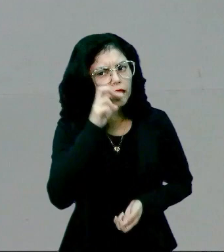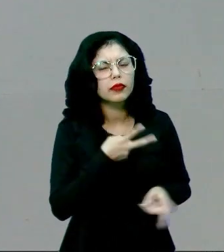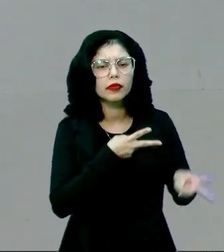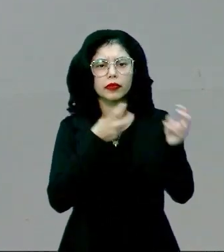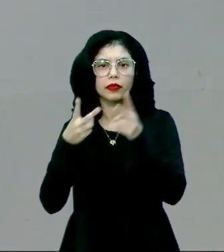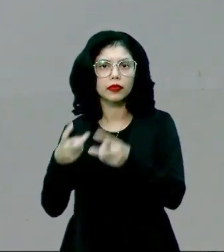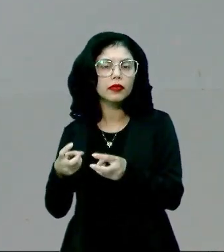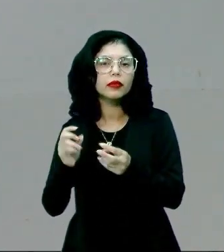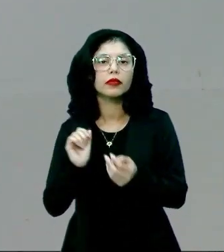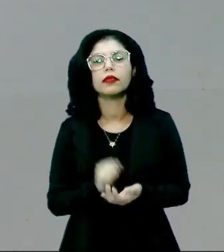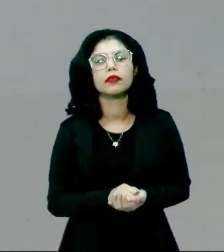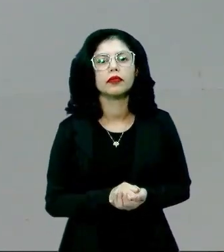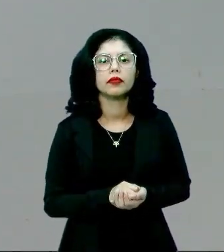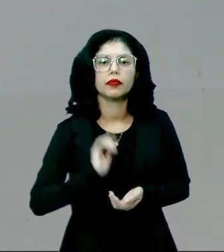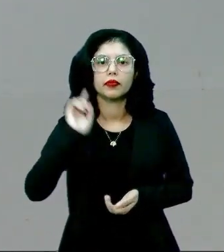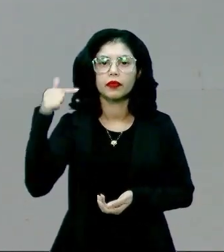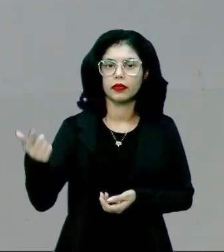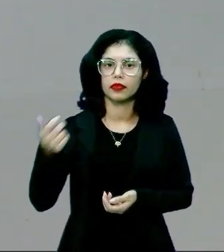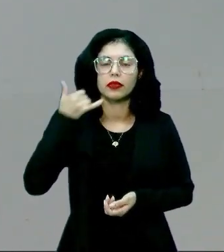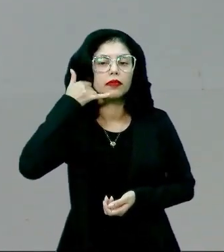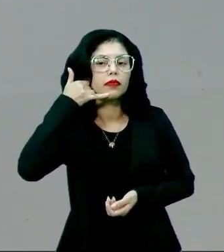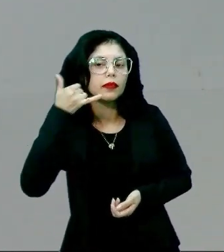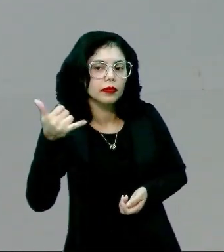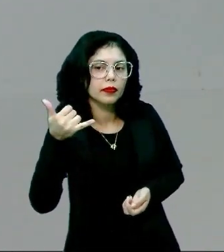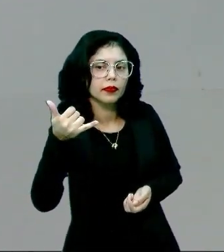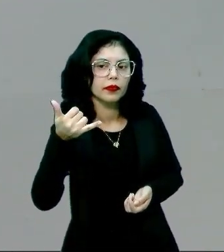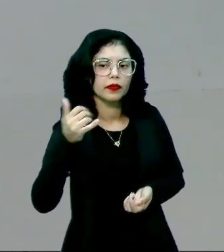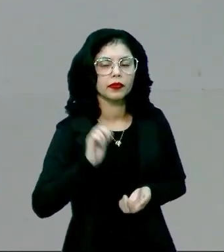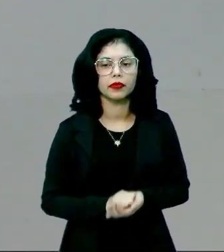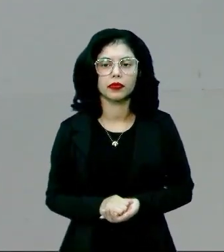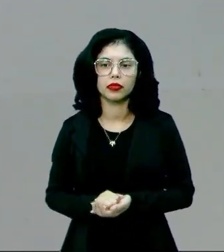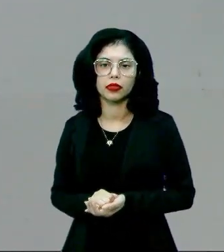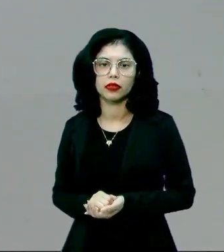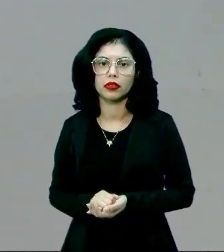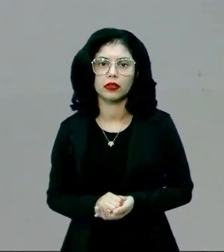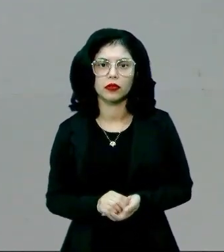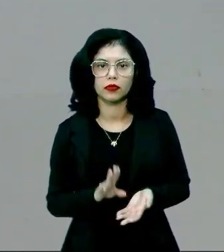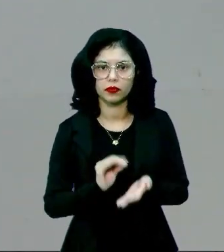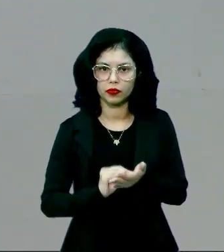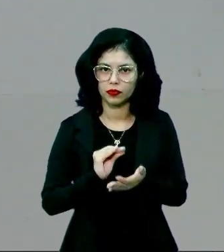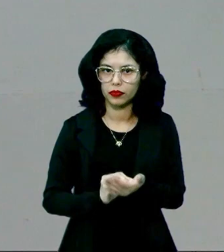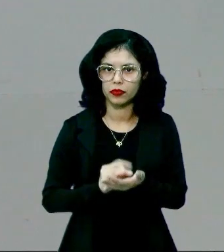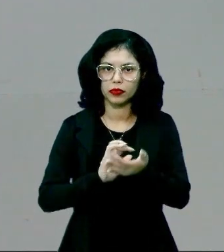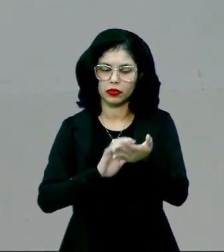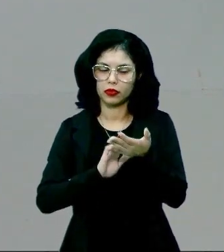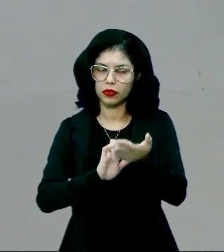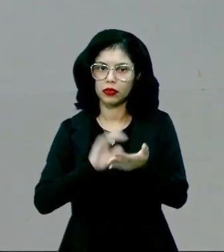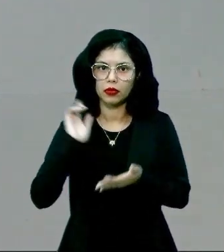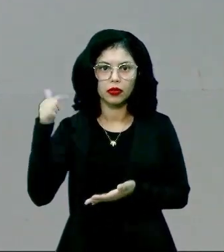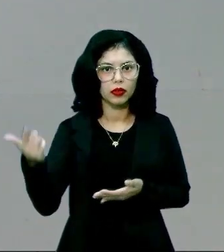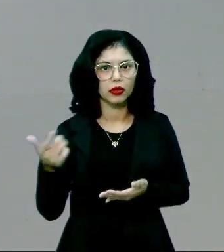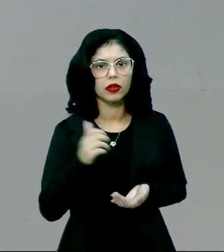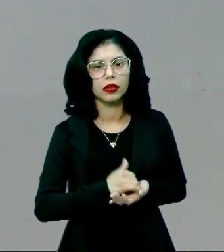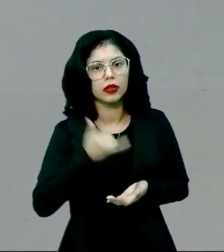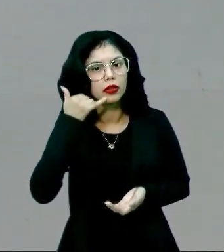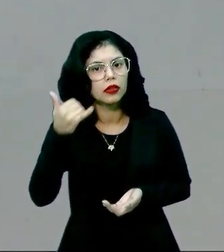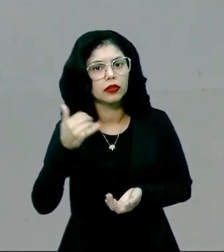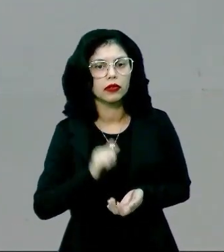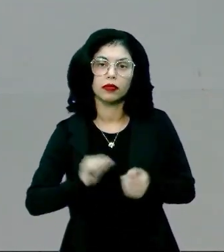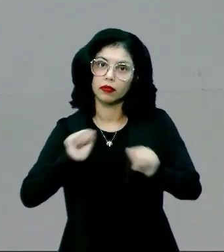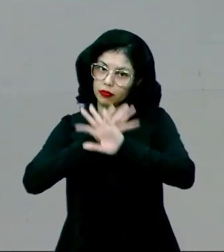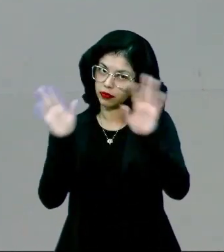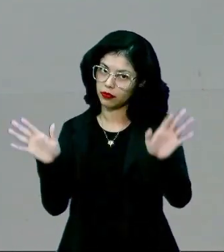que aquela ligação convencional, né? O fato de você discar para o outro ligar,